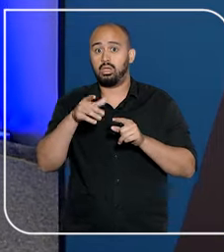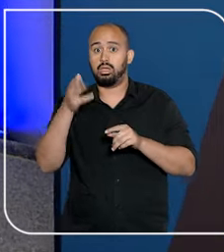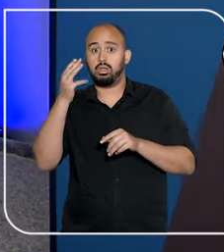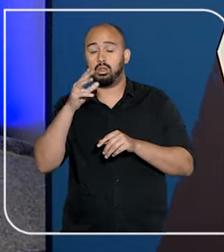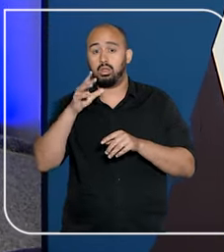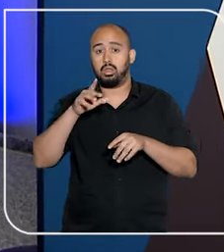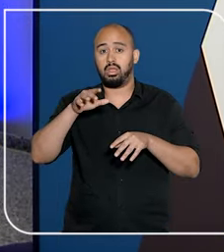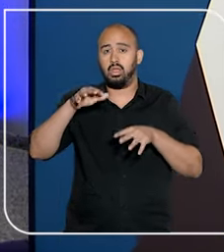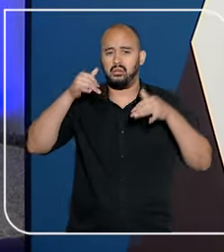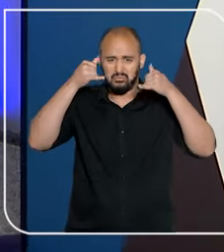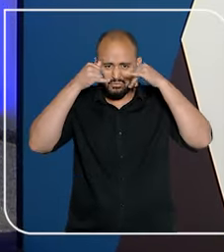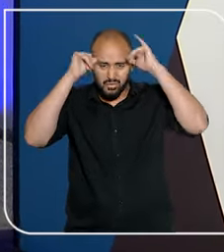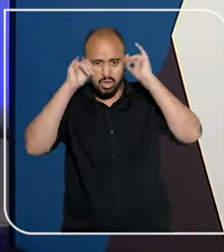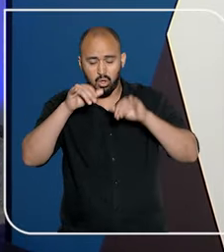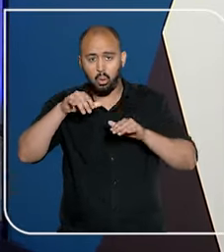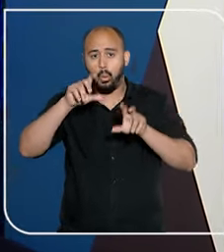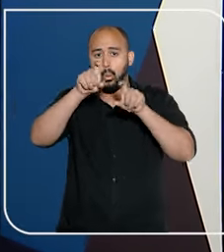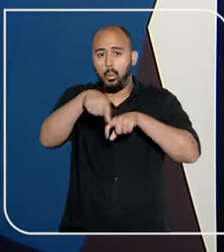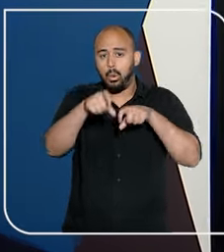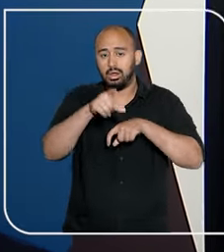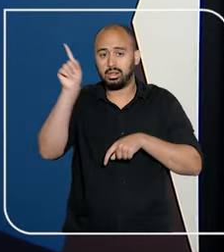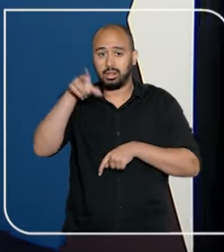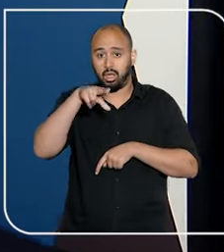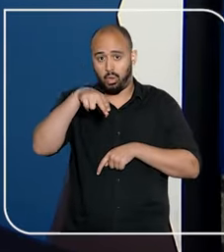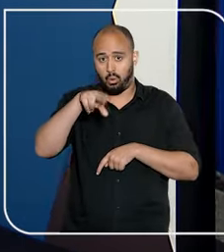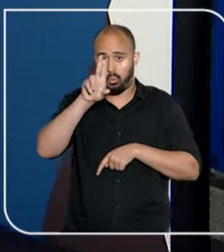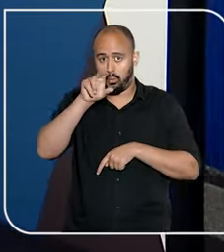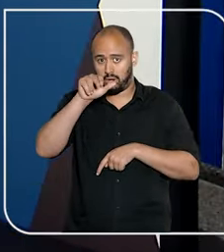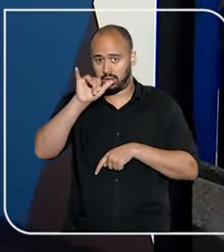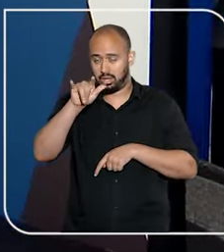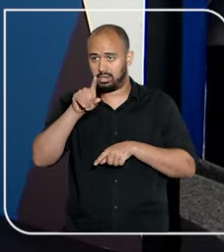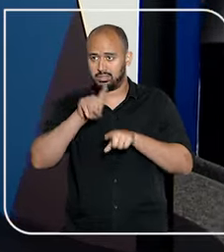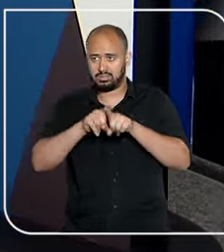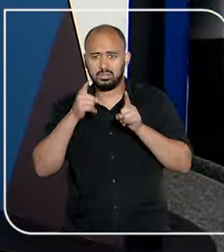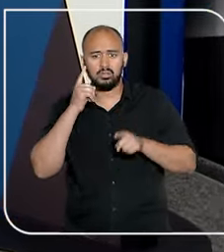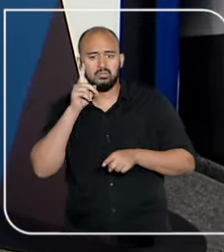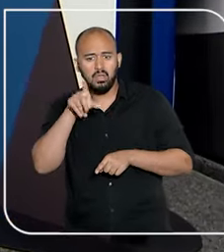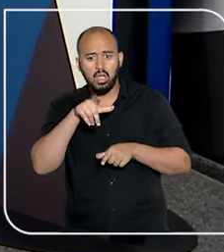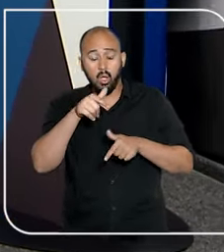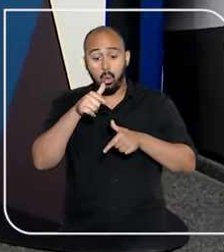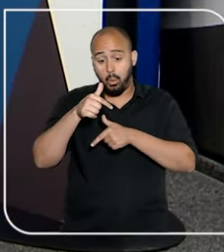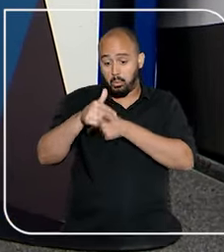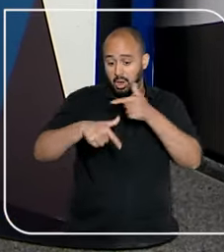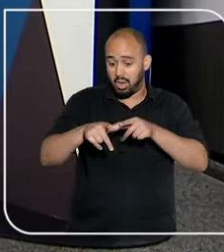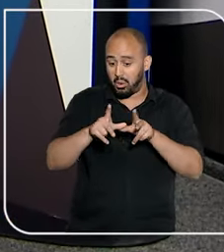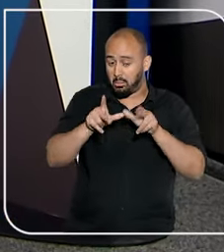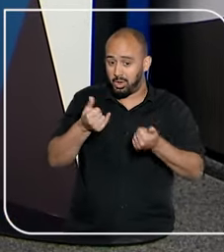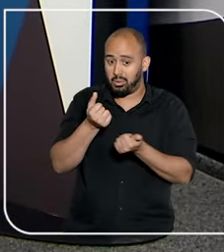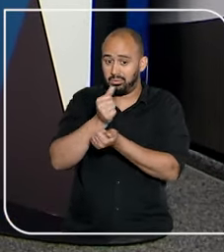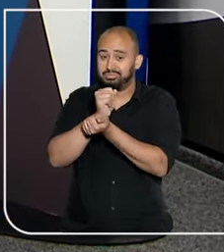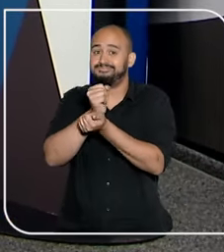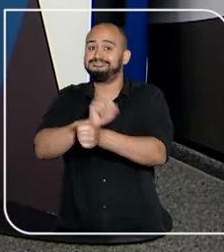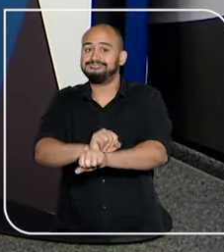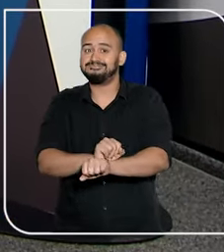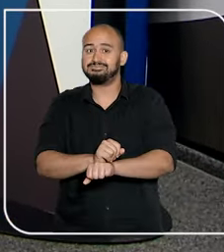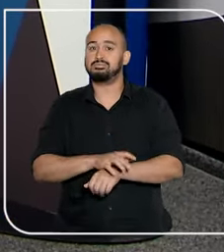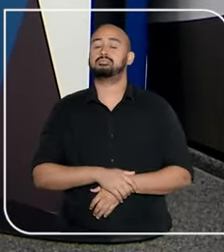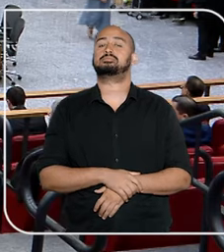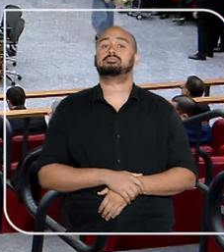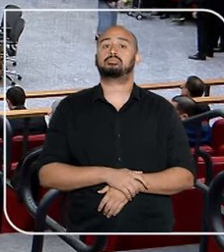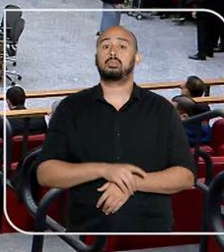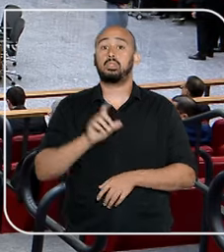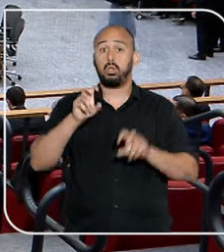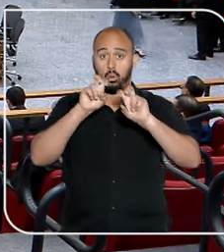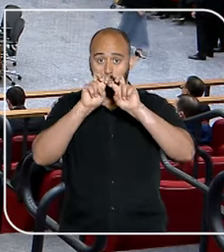zona rural do município mineiro de Unaí durante investigação de denúncias de trabalho análogo à escravidão.